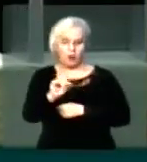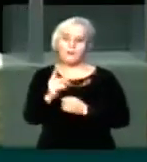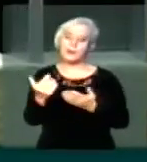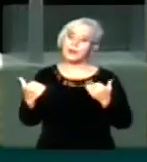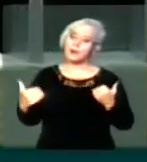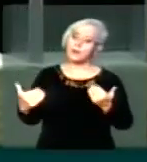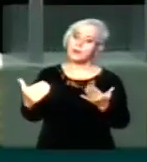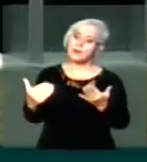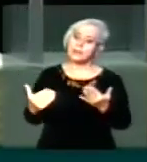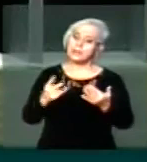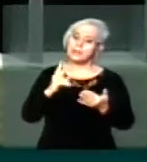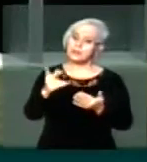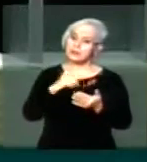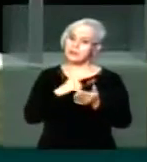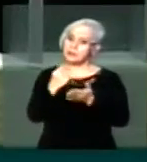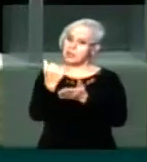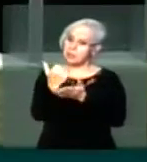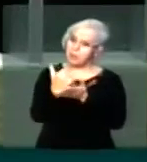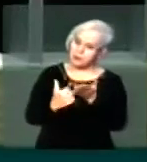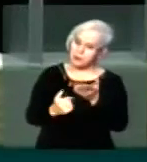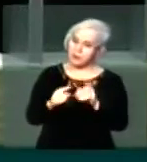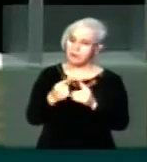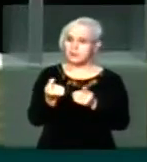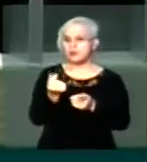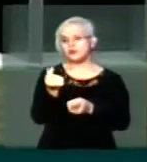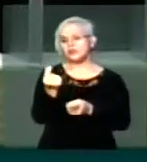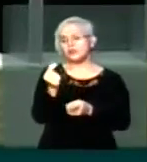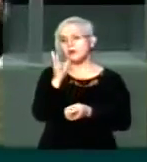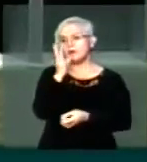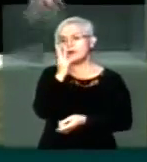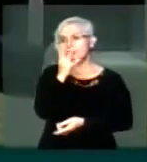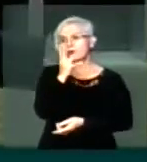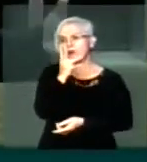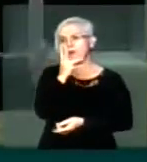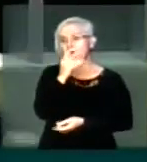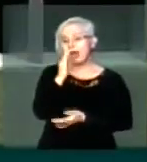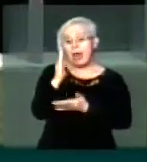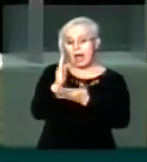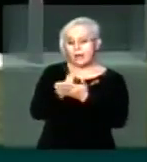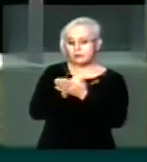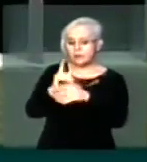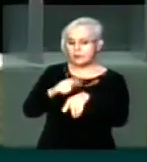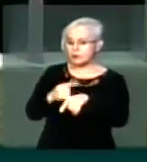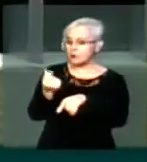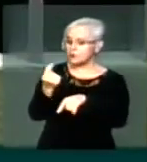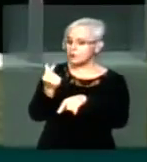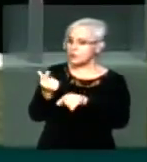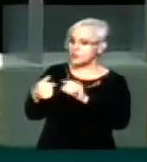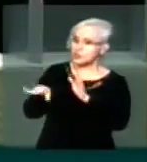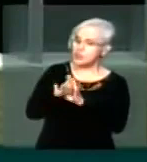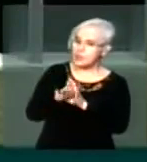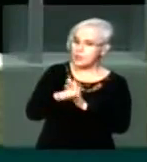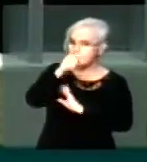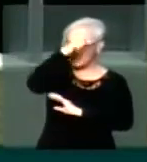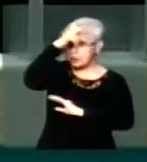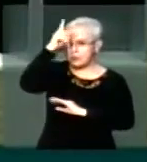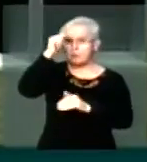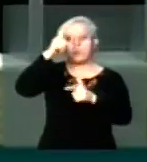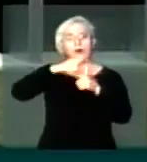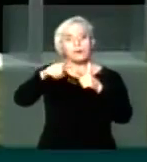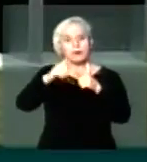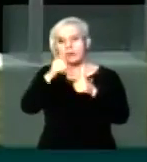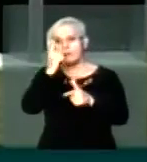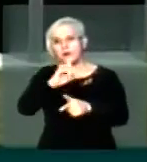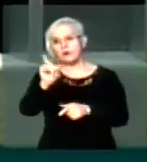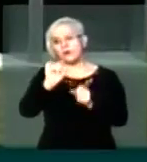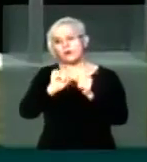Ministério. Sempre há cortes. E, mesmo assim, o dinheiro demora muito a chegar. Às vezes, quando chega o dinheiro, a prefeitura tem problema para fazer